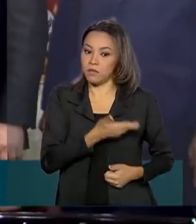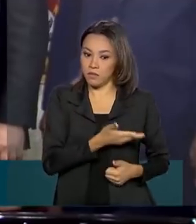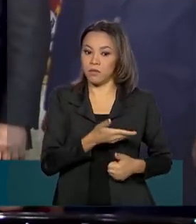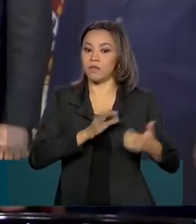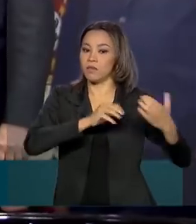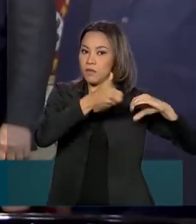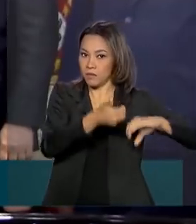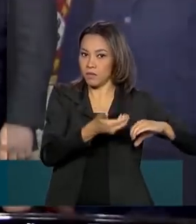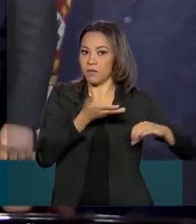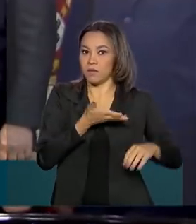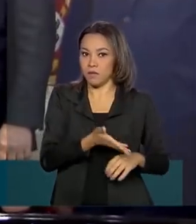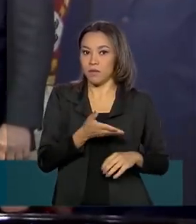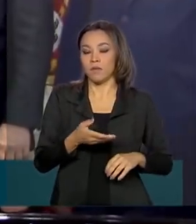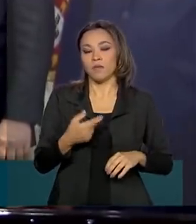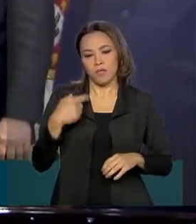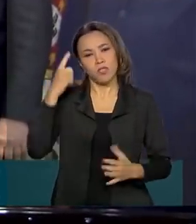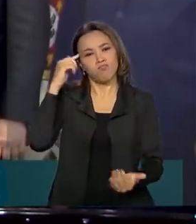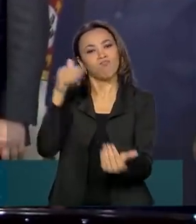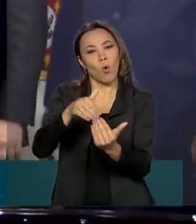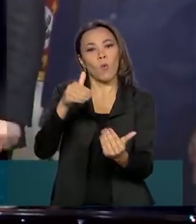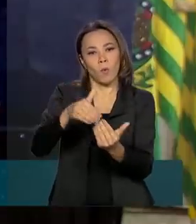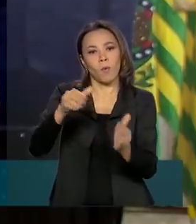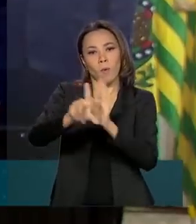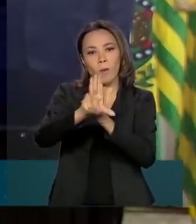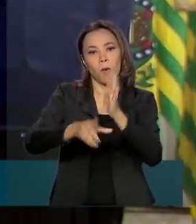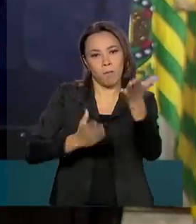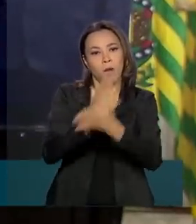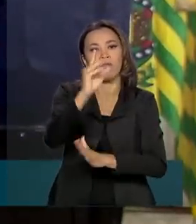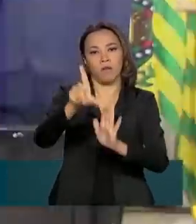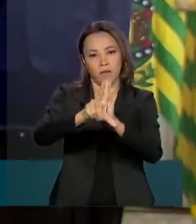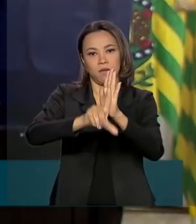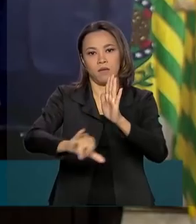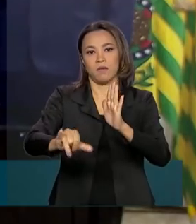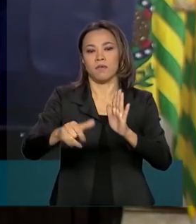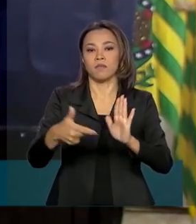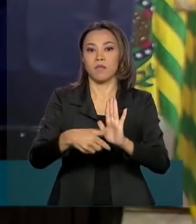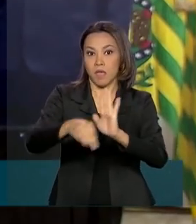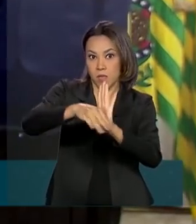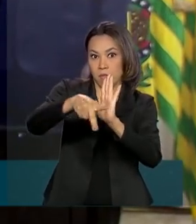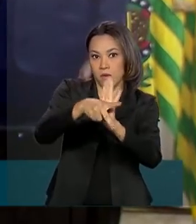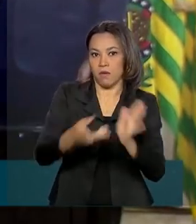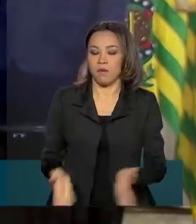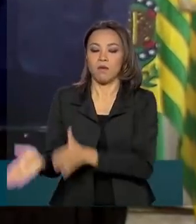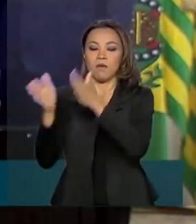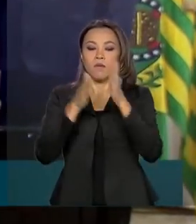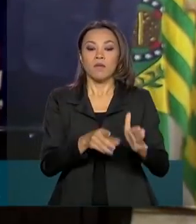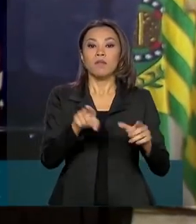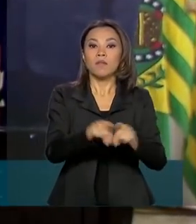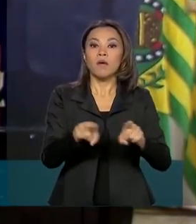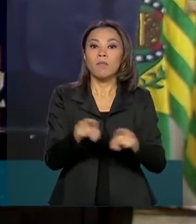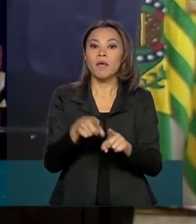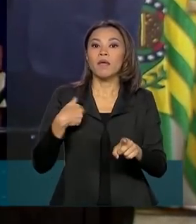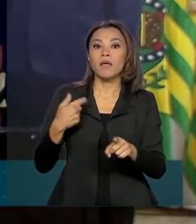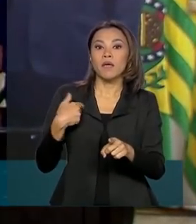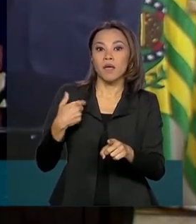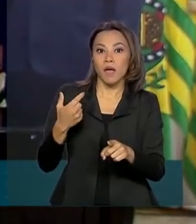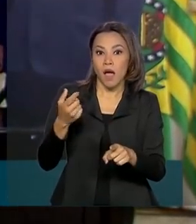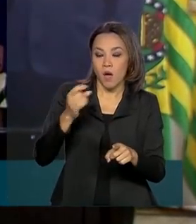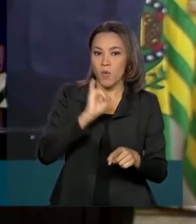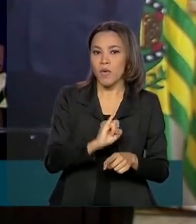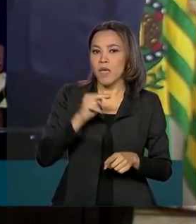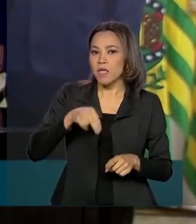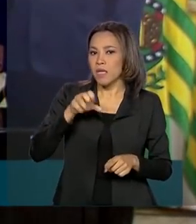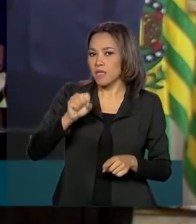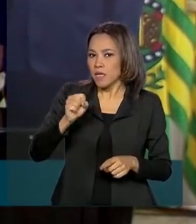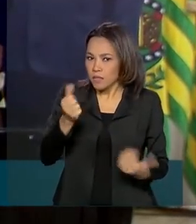mostrou favorável a aprovar essa medida do ano. O governo também autorizou a antecipação de benefícios pagos pelo INSS